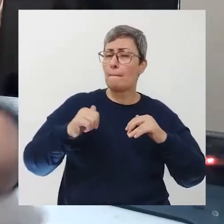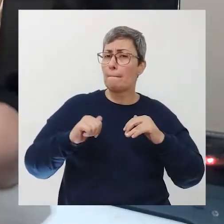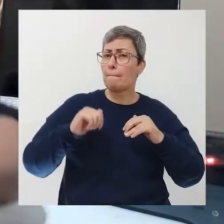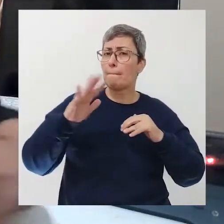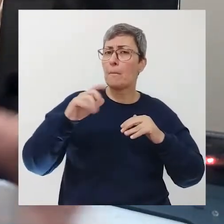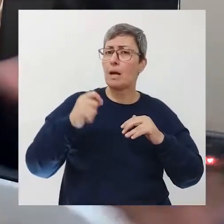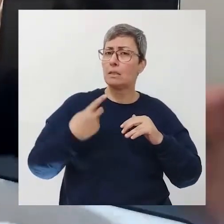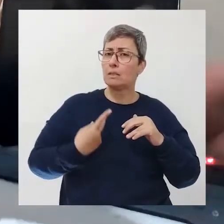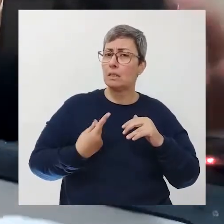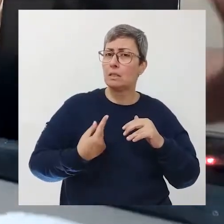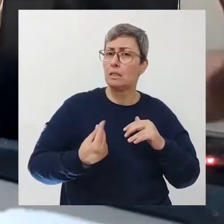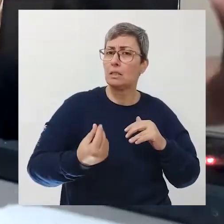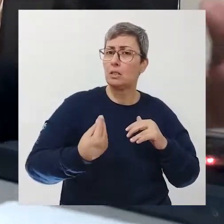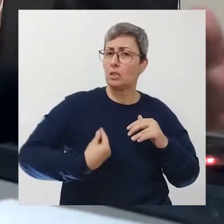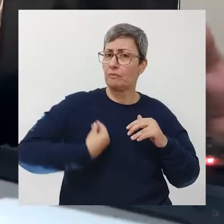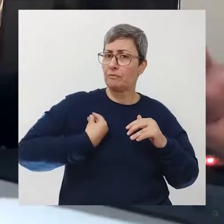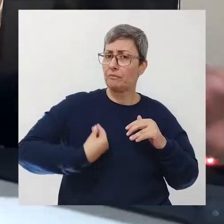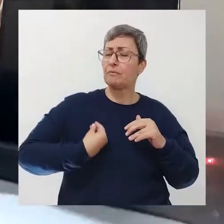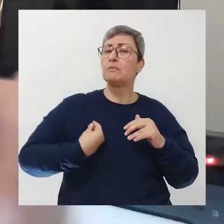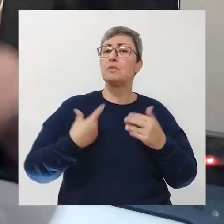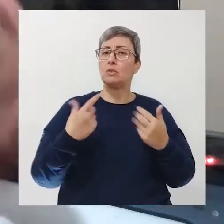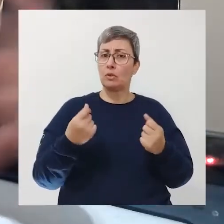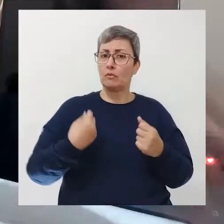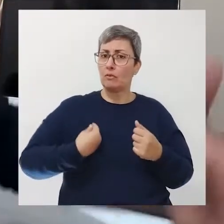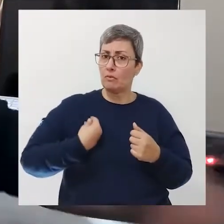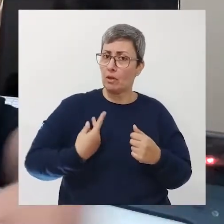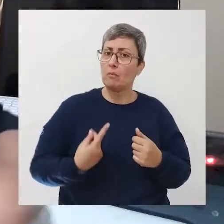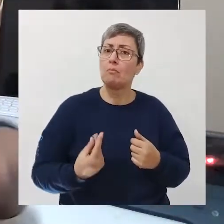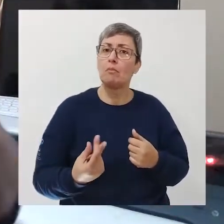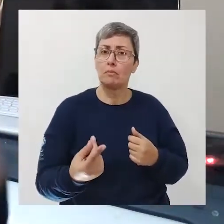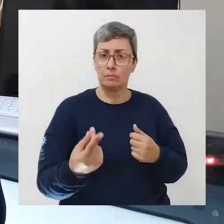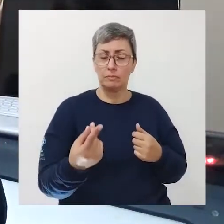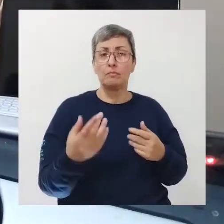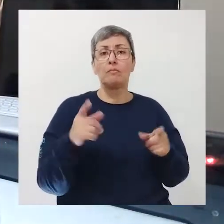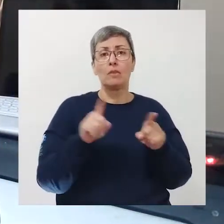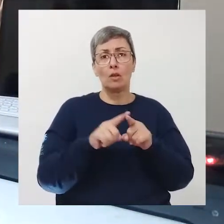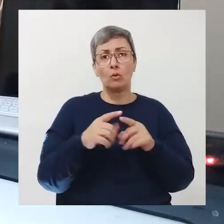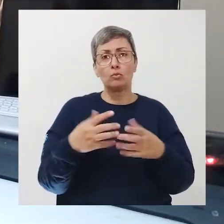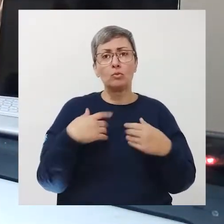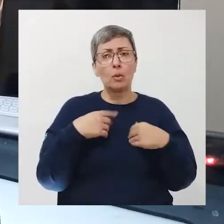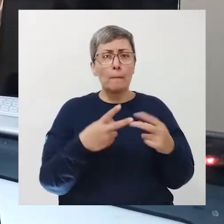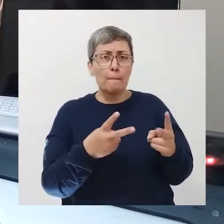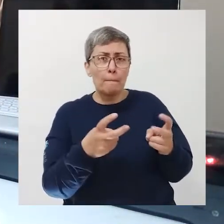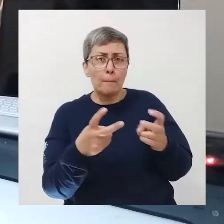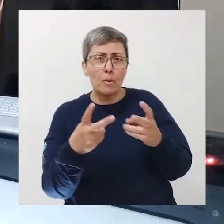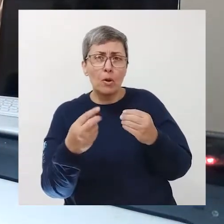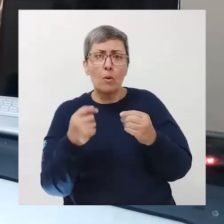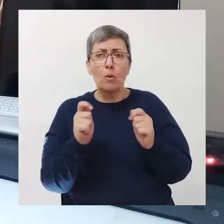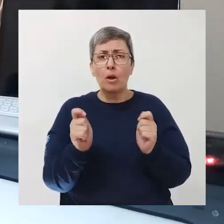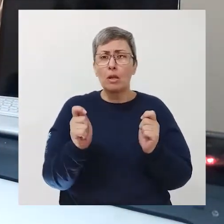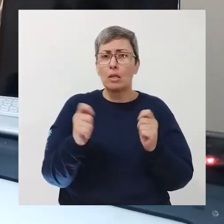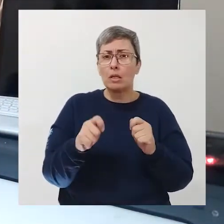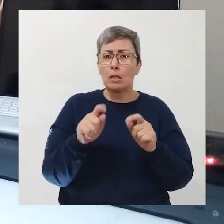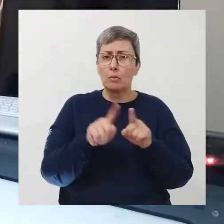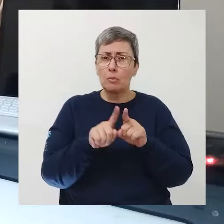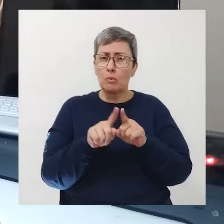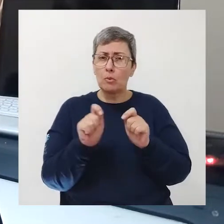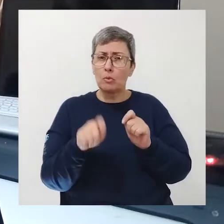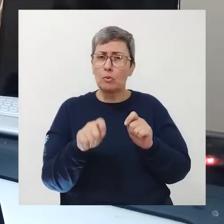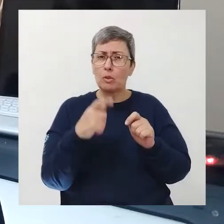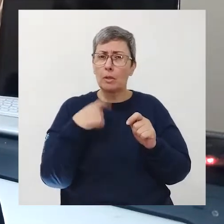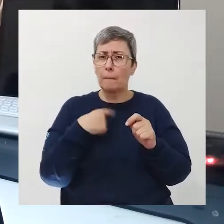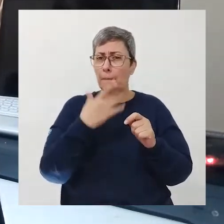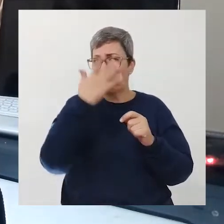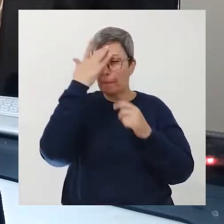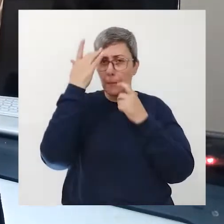maior longevidade Viver mais O modo é observar a probabilidade de uma pessoa